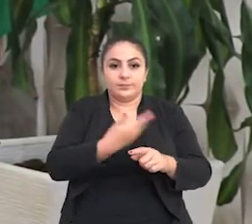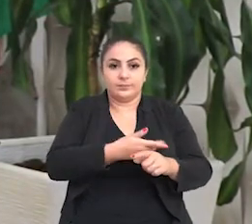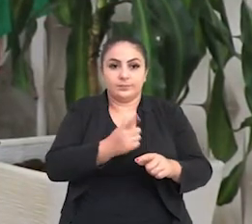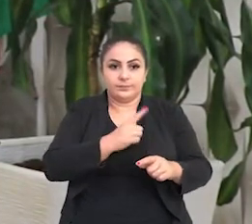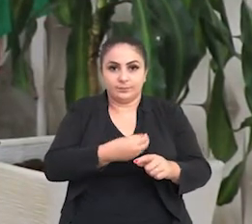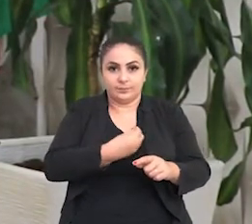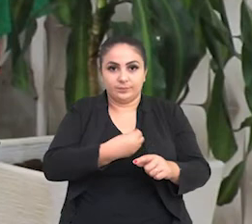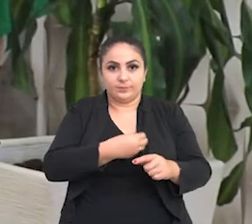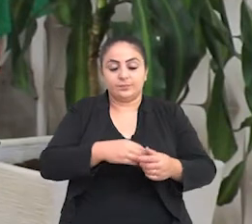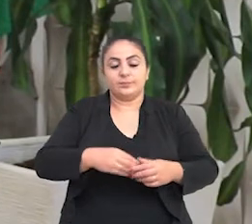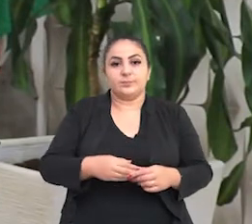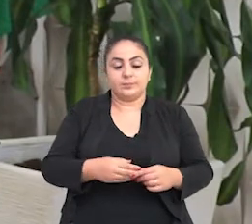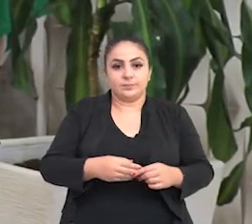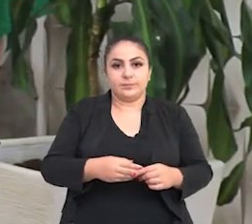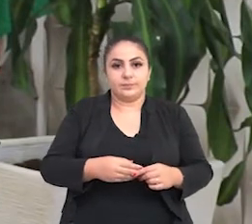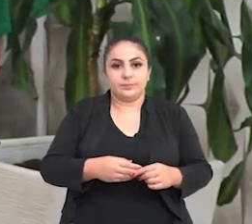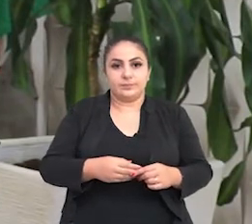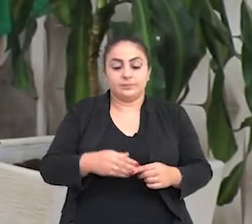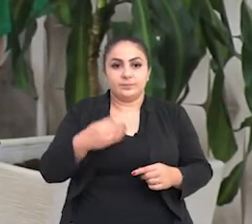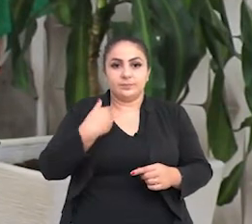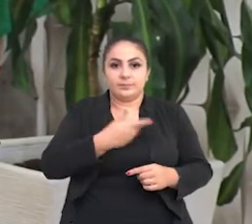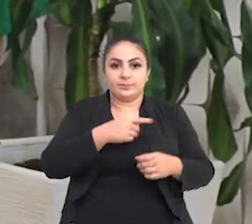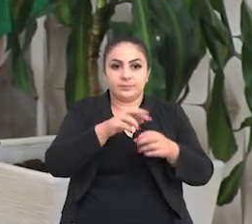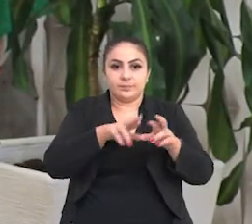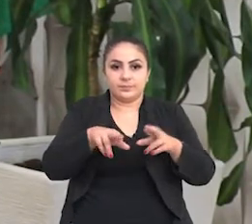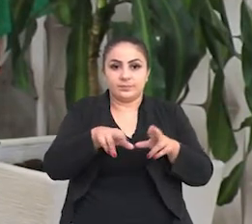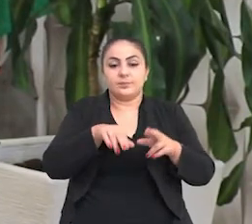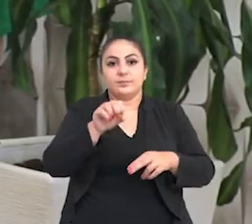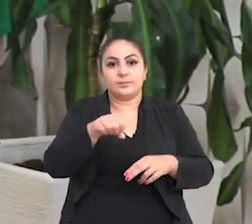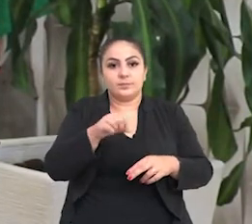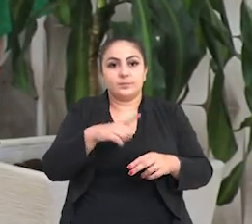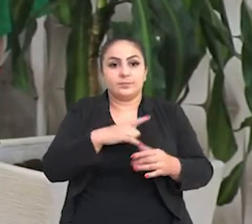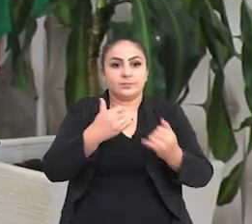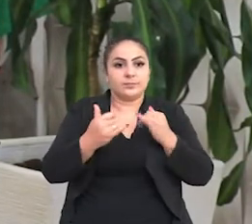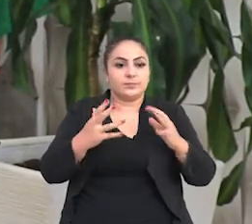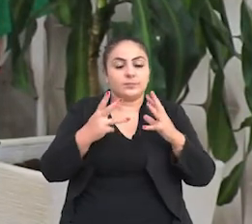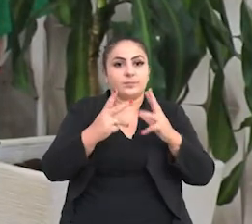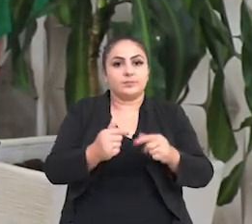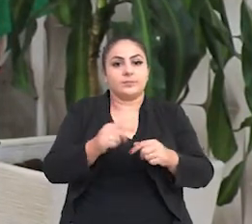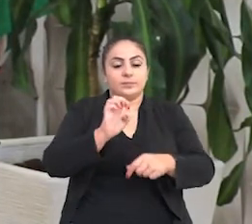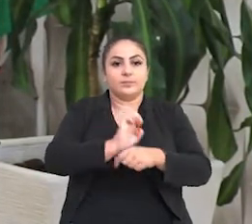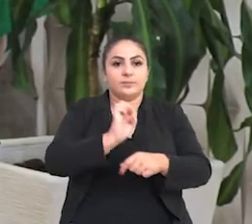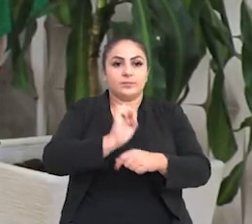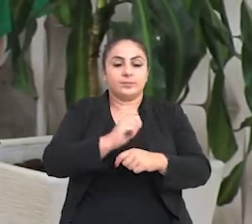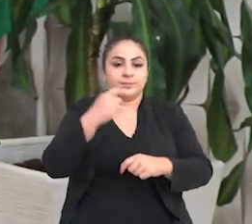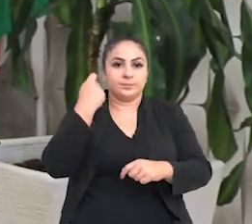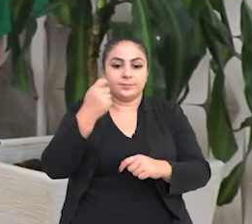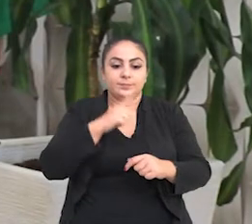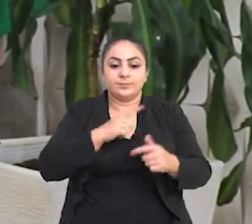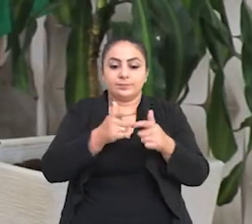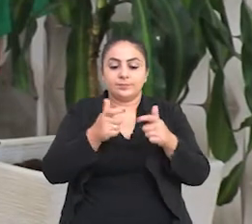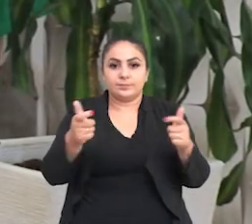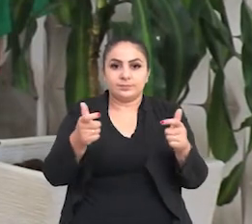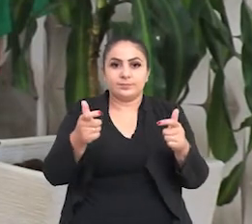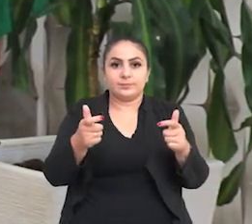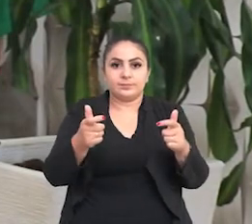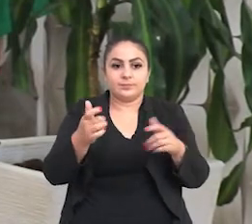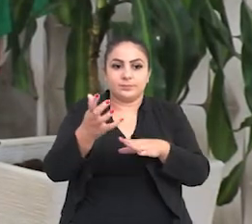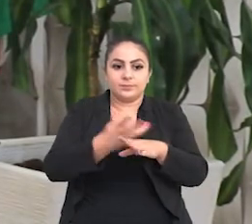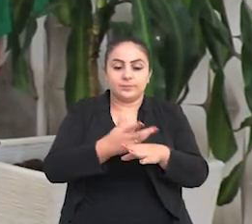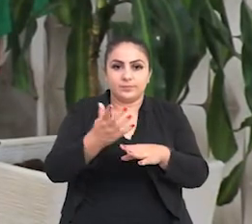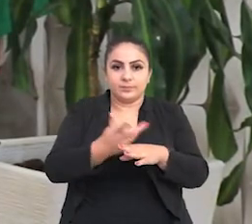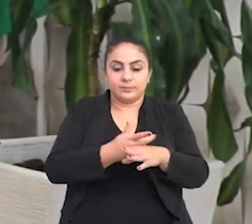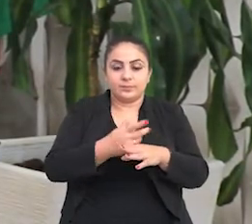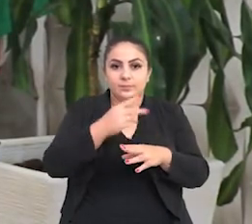complicado que nós estamos enfrentando. Aqui na nossa região, sim, a exemplo de todo o Estado do Rio Grande do Sul, vemos um crescimento